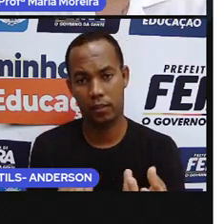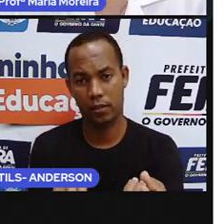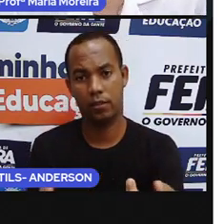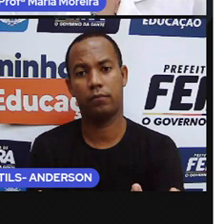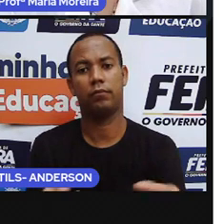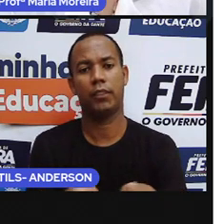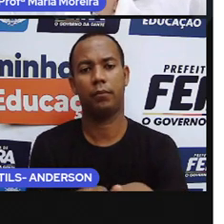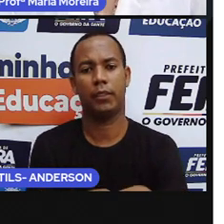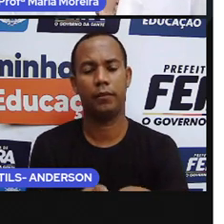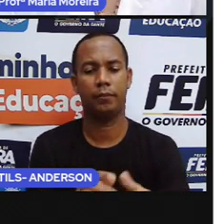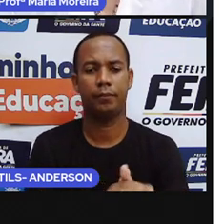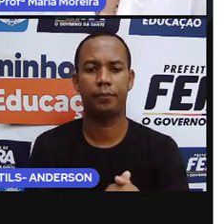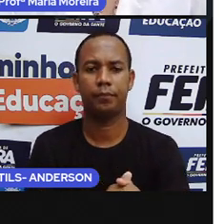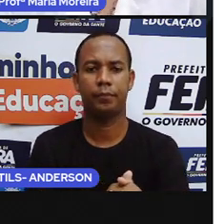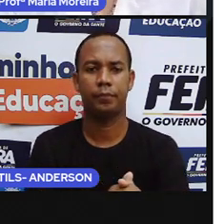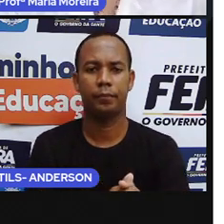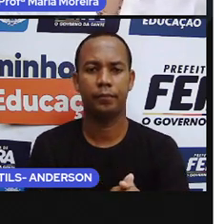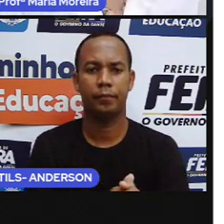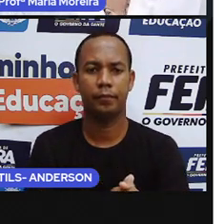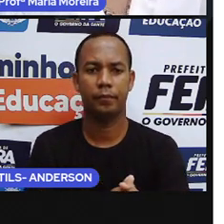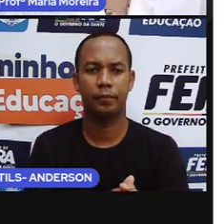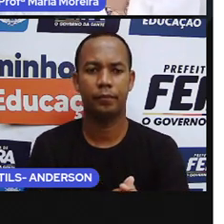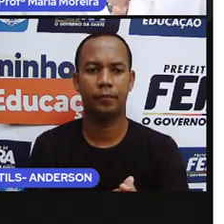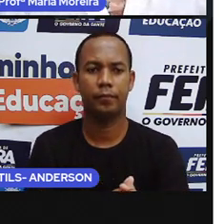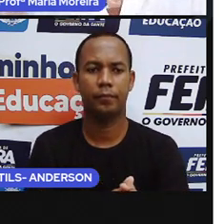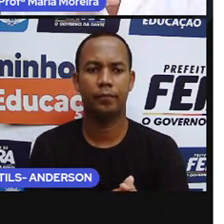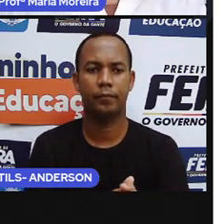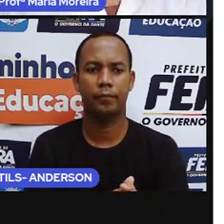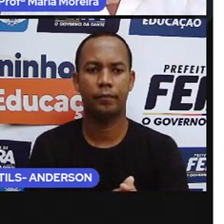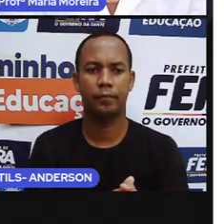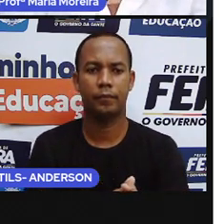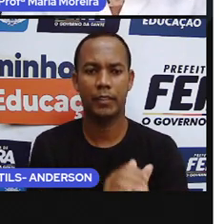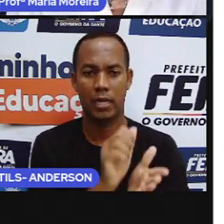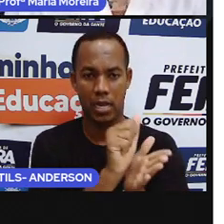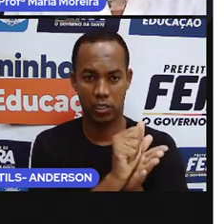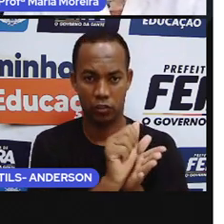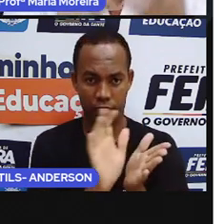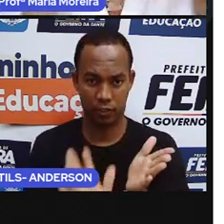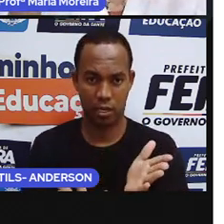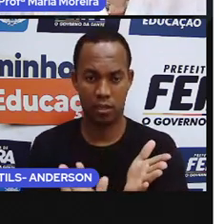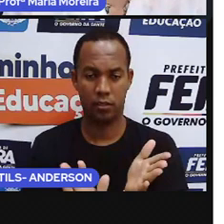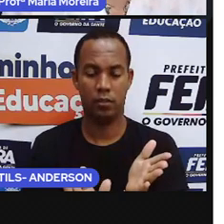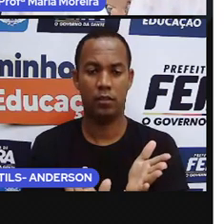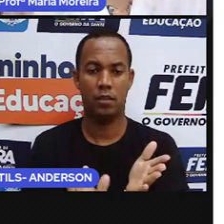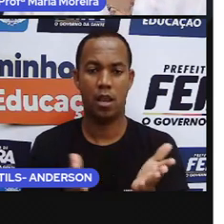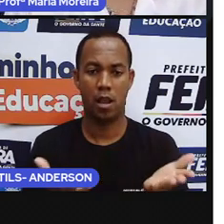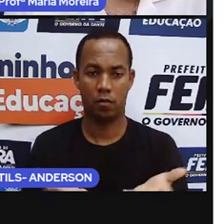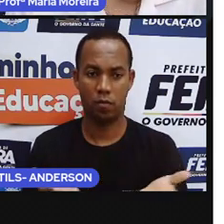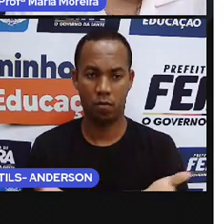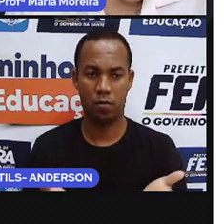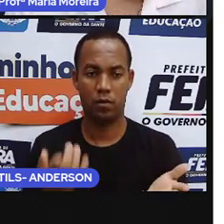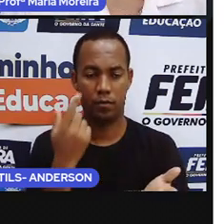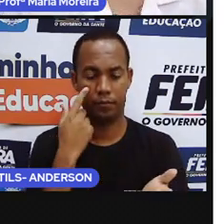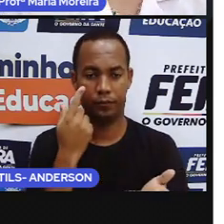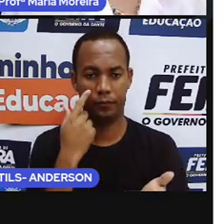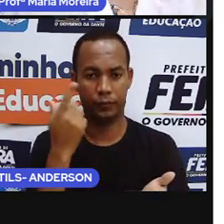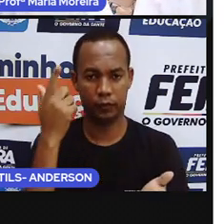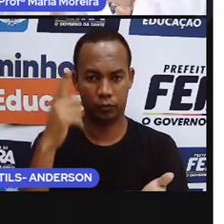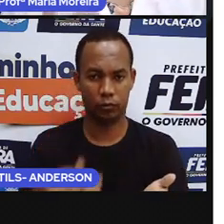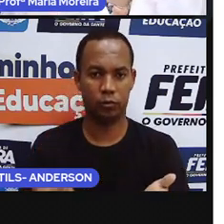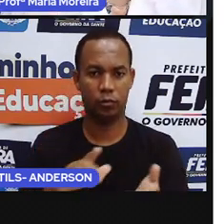sustentos. Vamos lá? Atividade. A Pó já falou, vou falar mais uma vez, vocês já lembram que eu sabe de ouvir, mas aqui vão repetir.